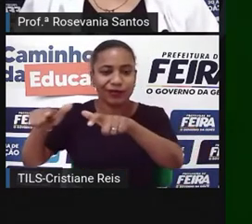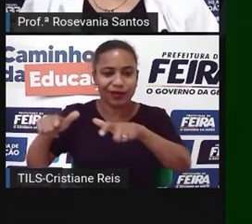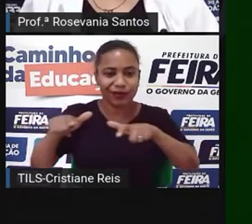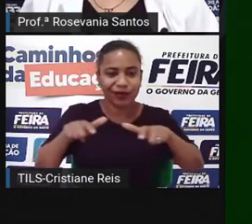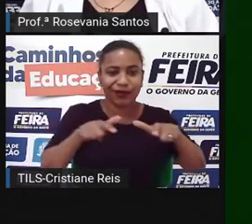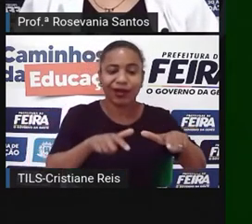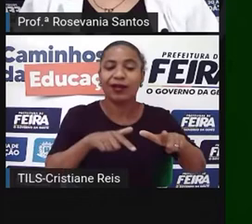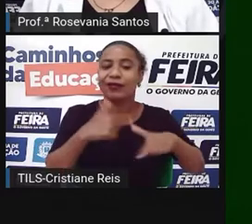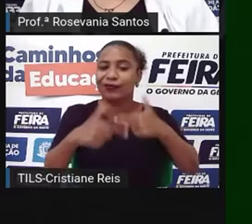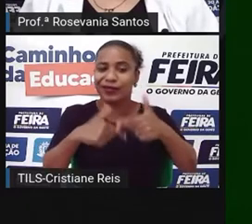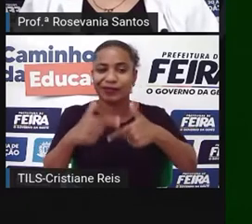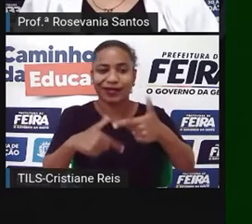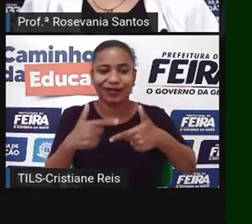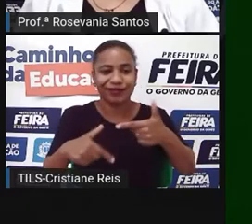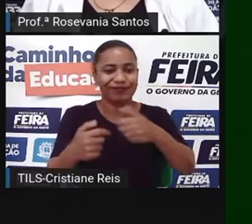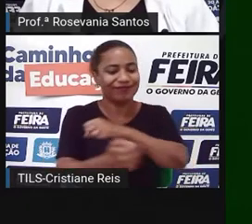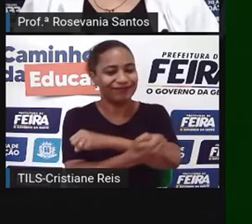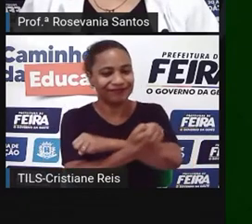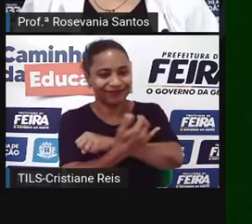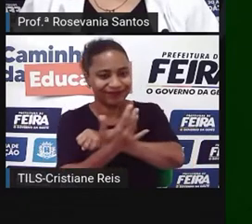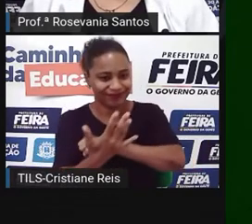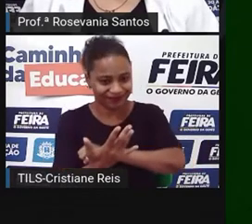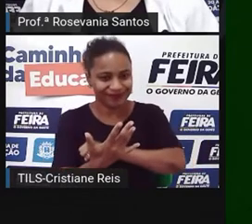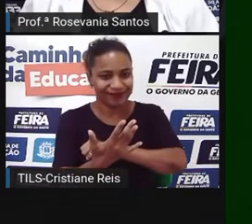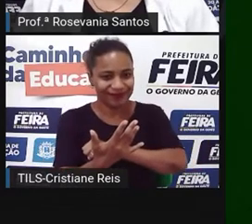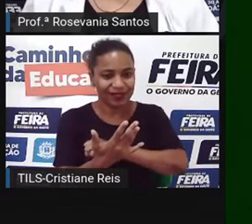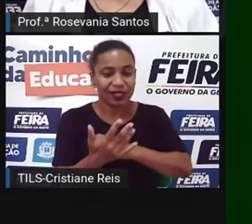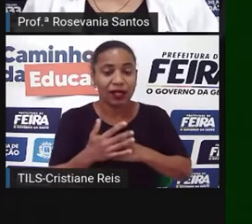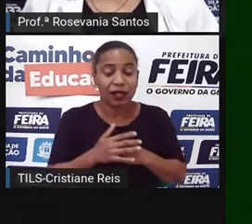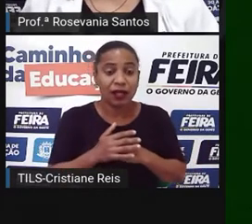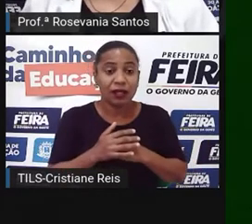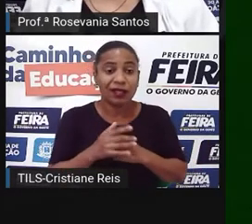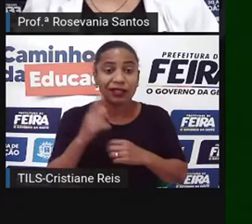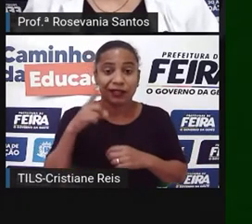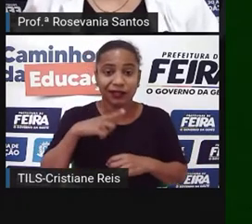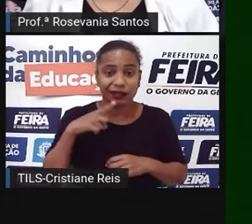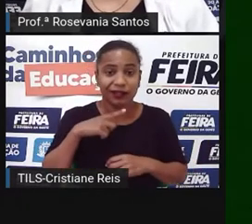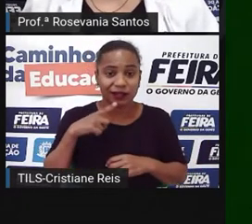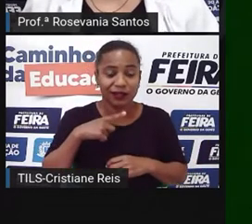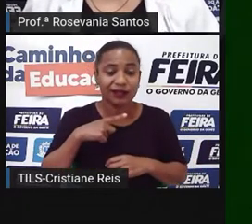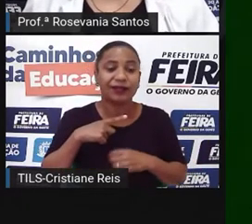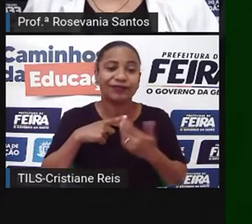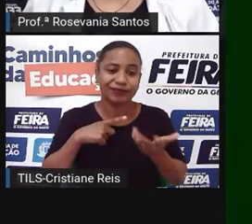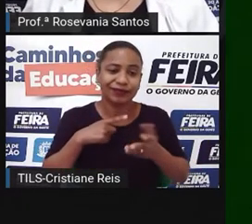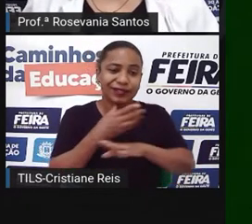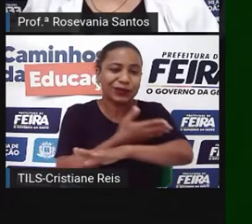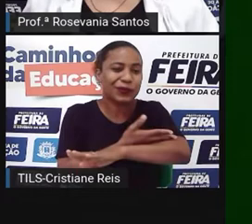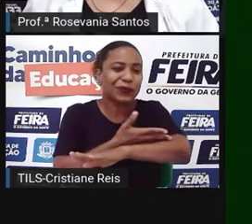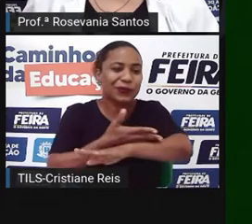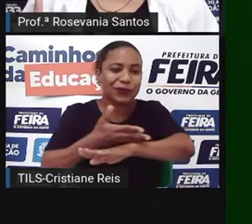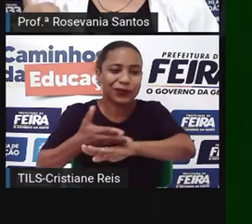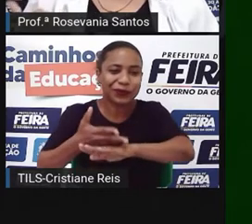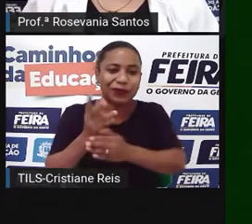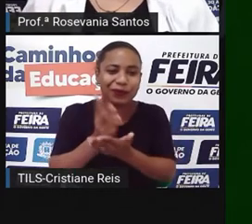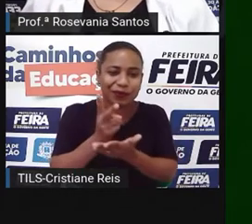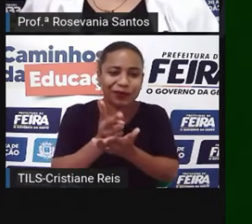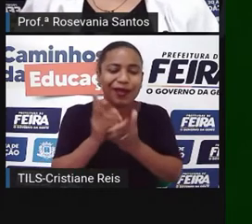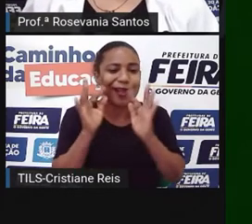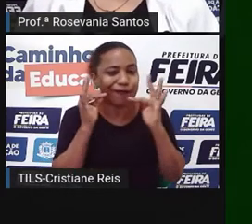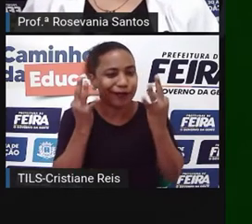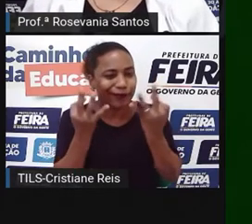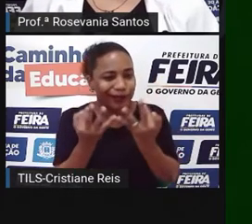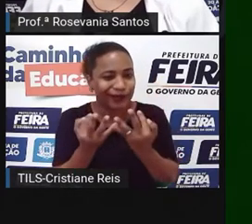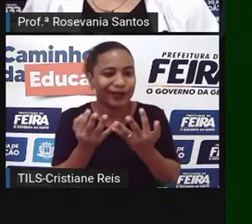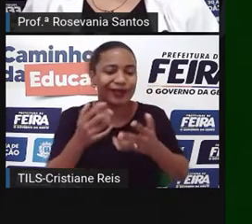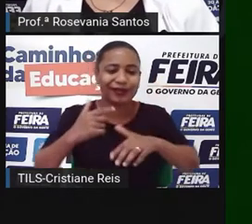agrícola, tem como característica essas atividades feitas de forma tradicional. Então, ainda entra aí muito a família, né?